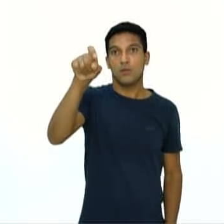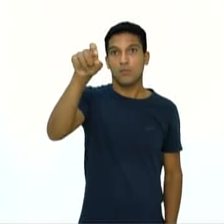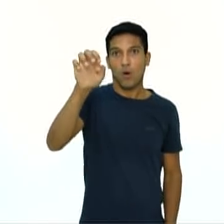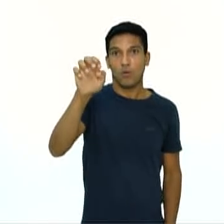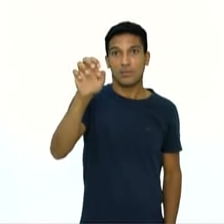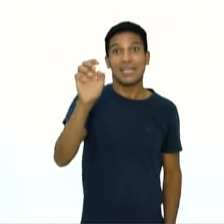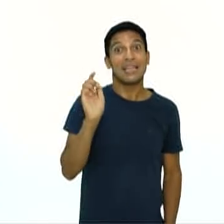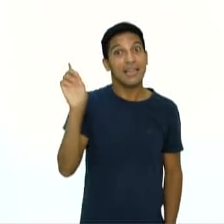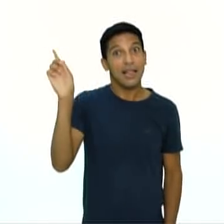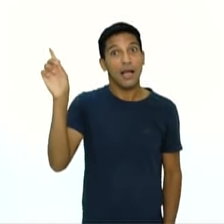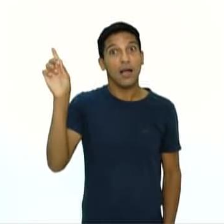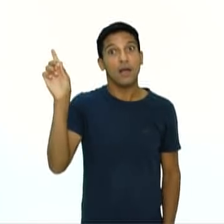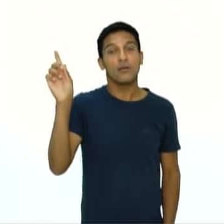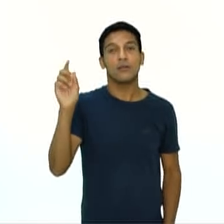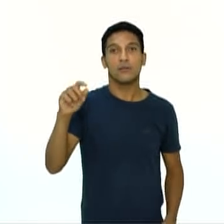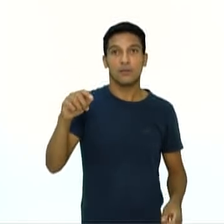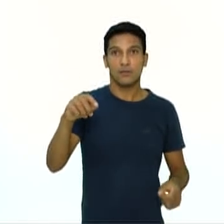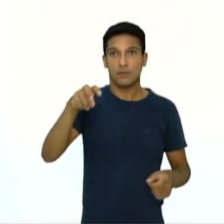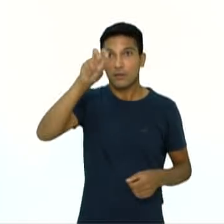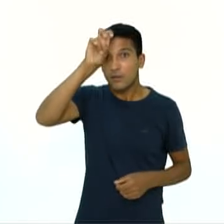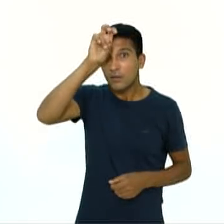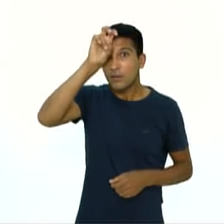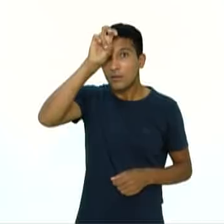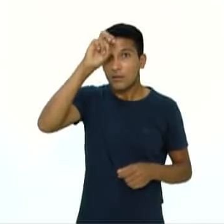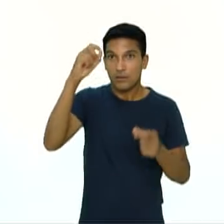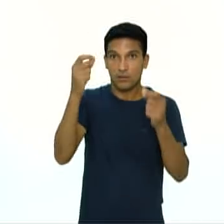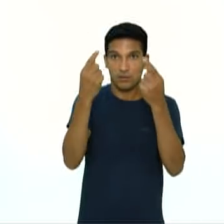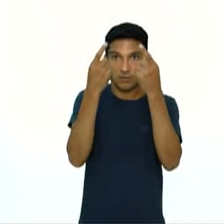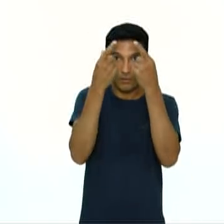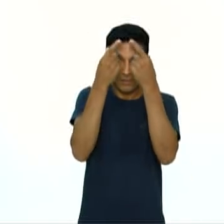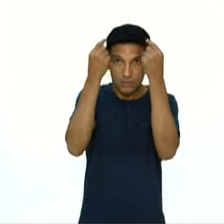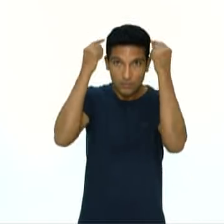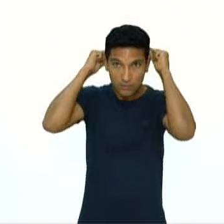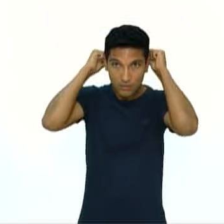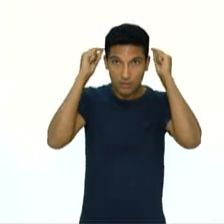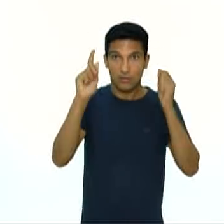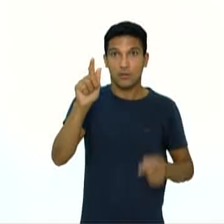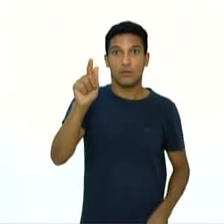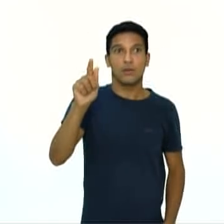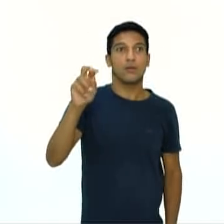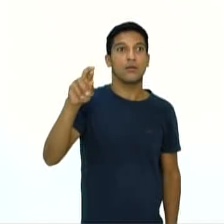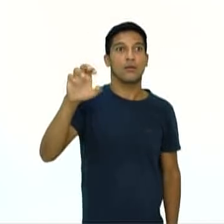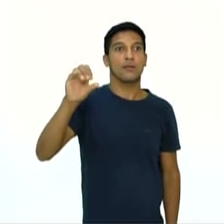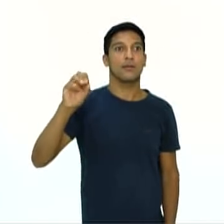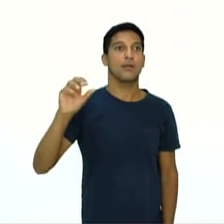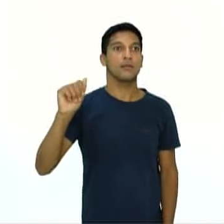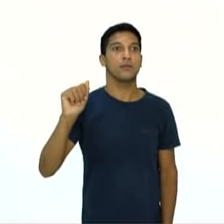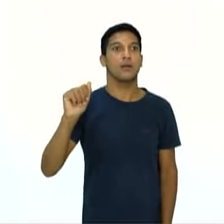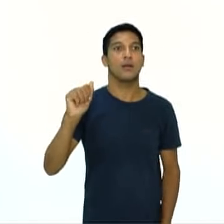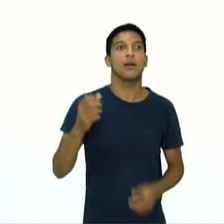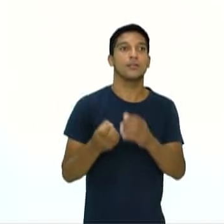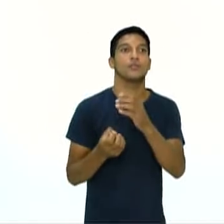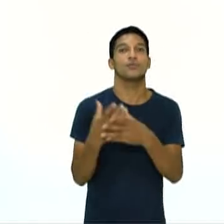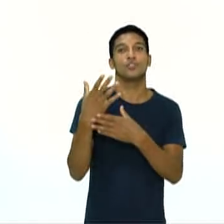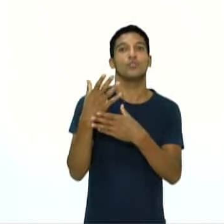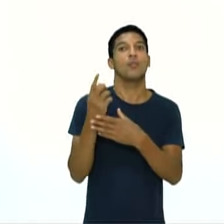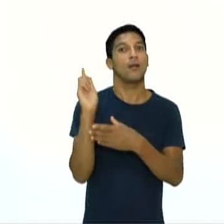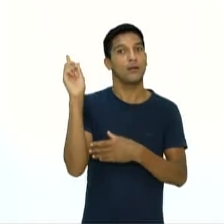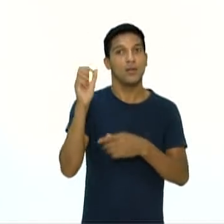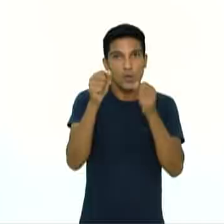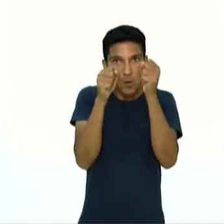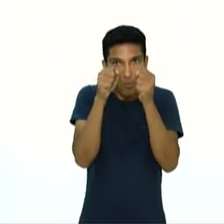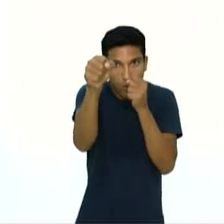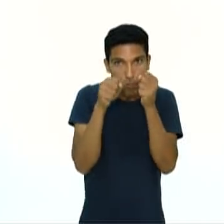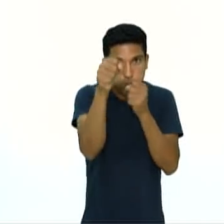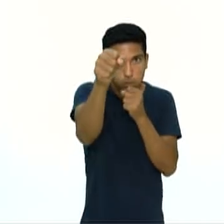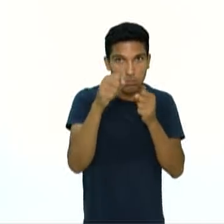origem mais antiga do Box, tá? O registro da primeira atividade de pugilismo aconteceu no